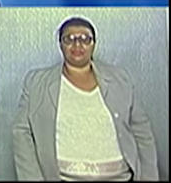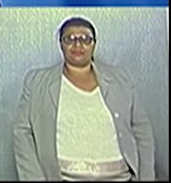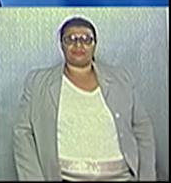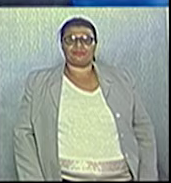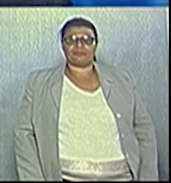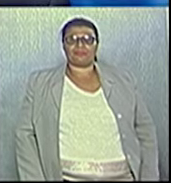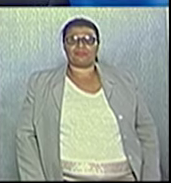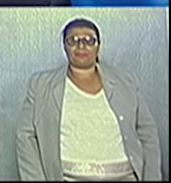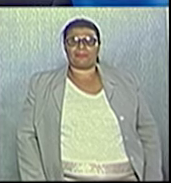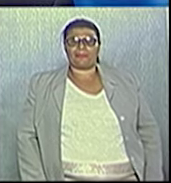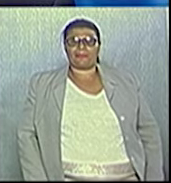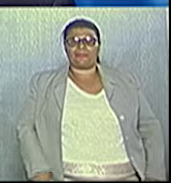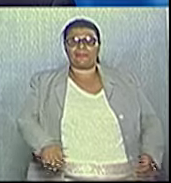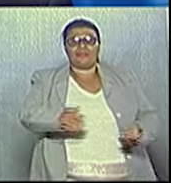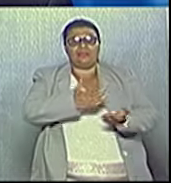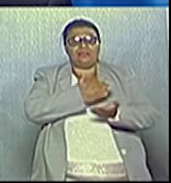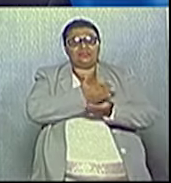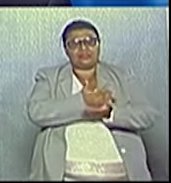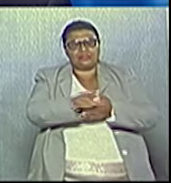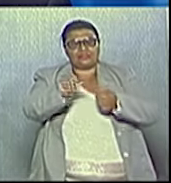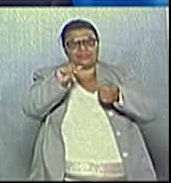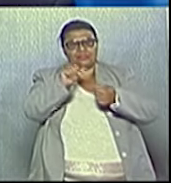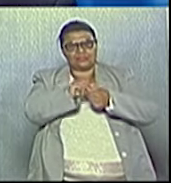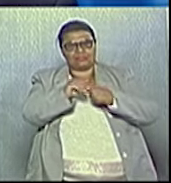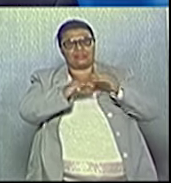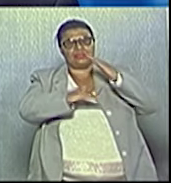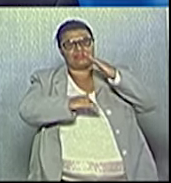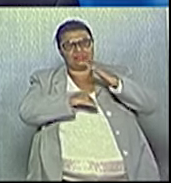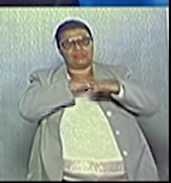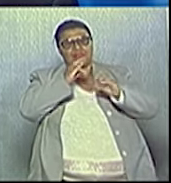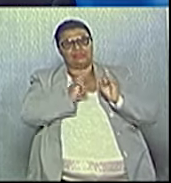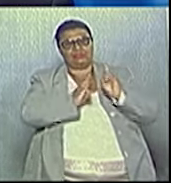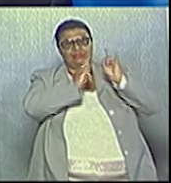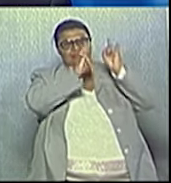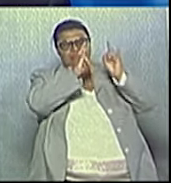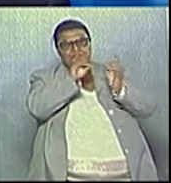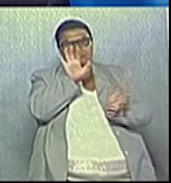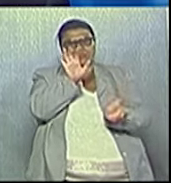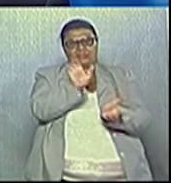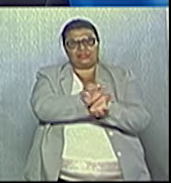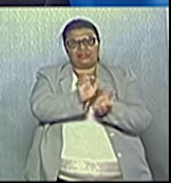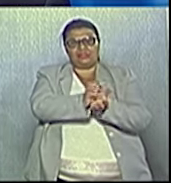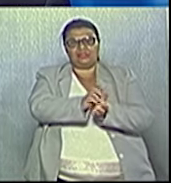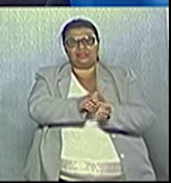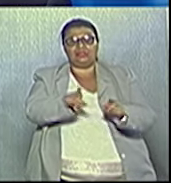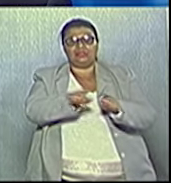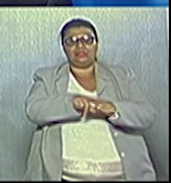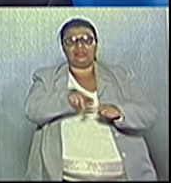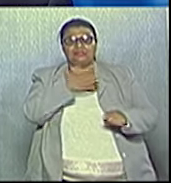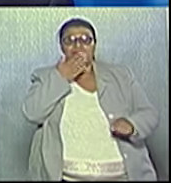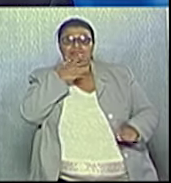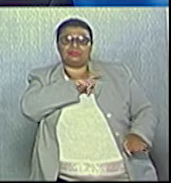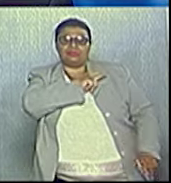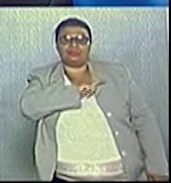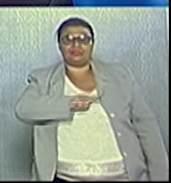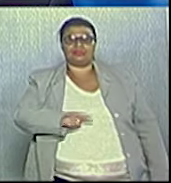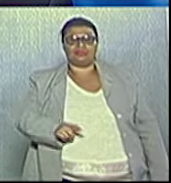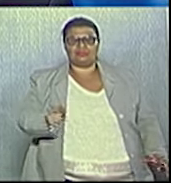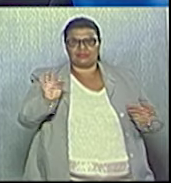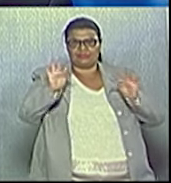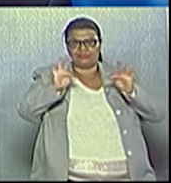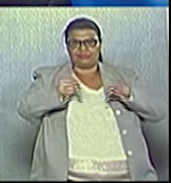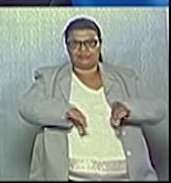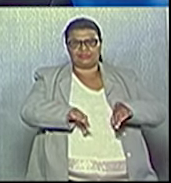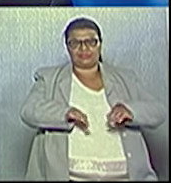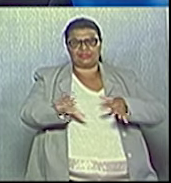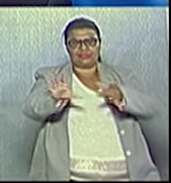Emerson Goulart. Quero continuar essas obras importantes para a mobilidade na cidade de Jacareí. Vou cobrar também do governo do Estado de São Paulo a finalização